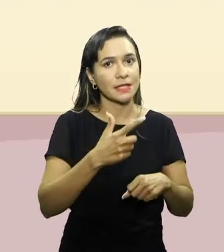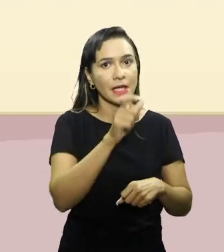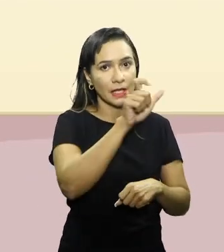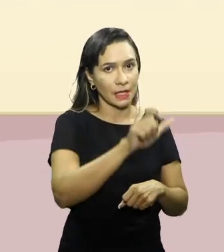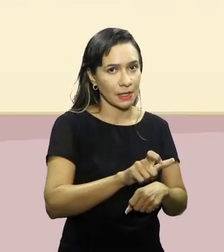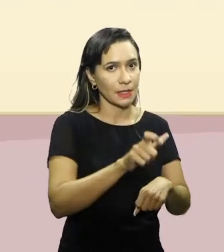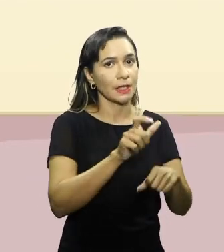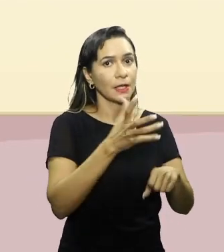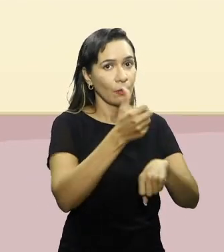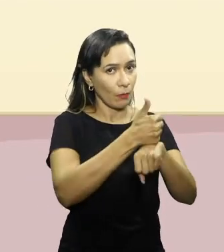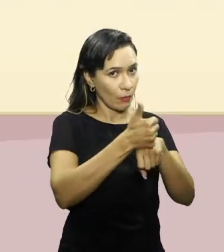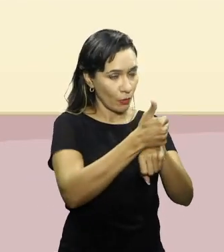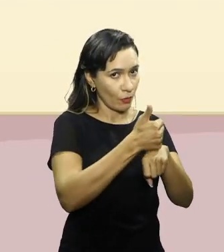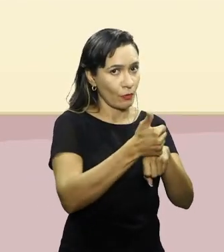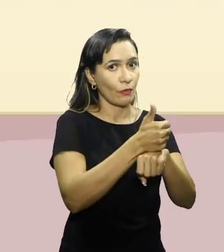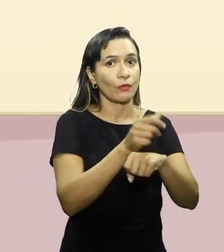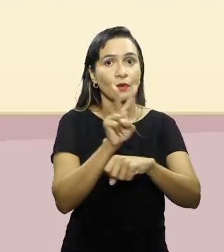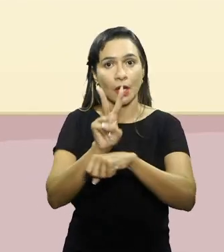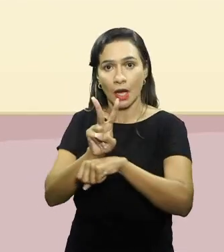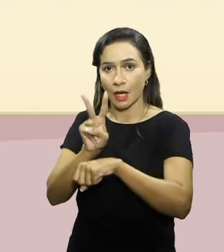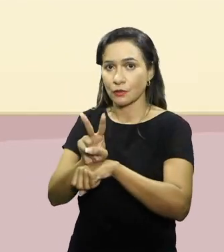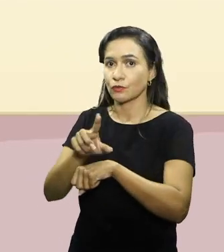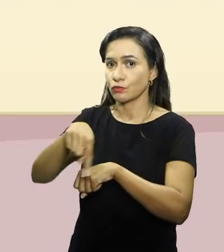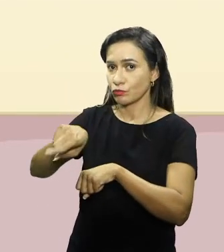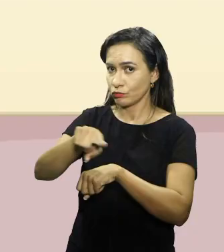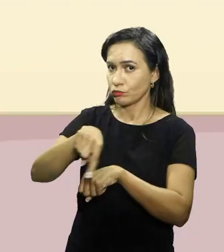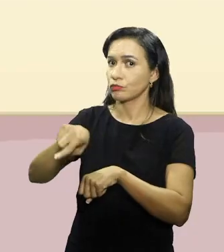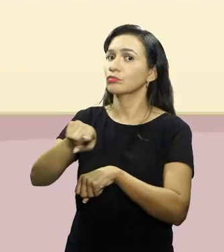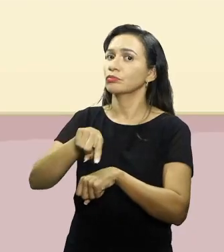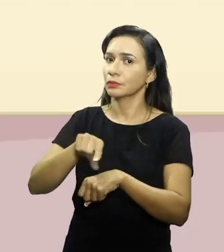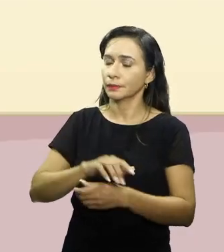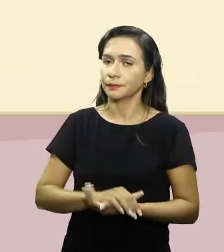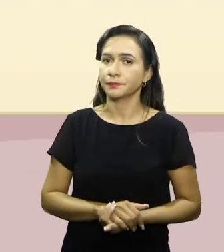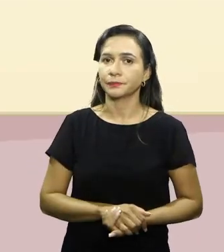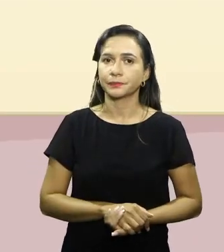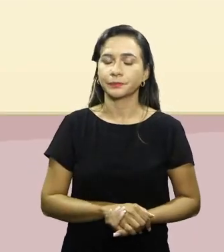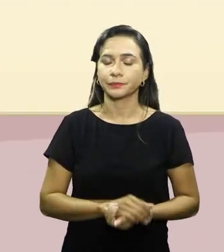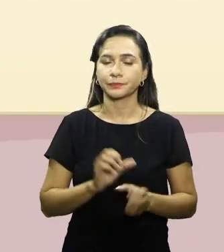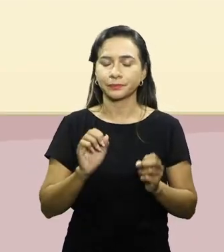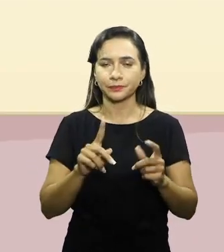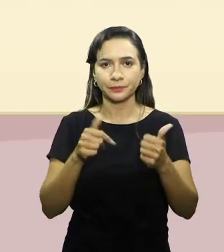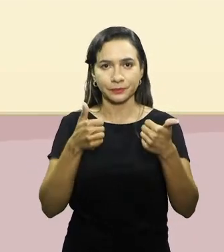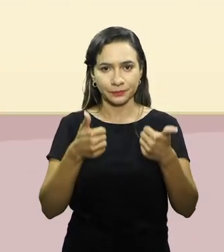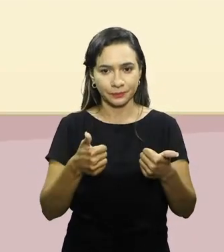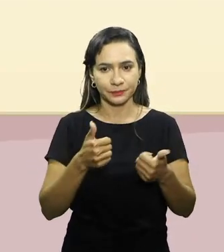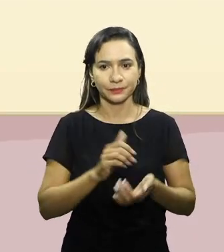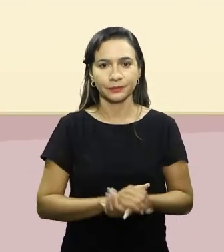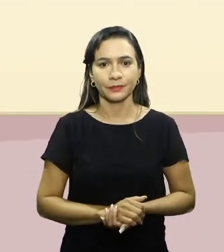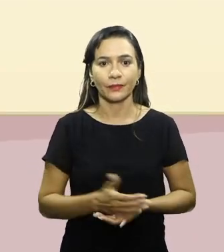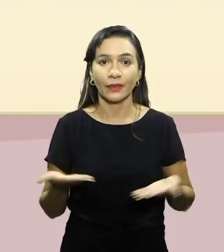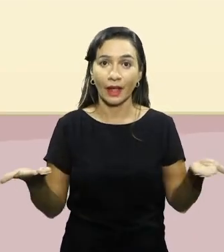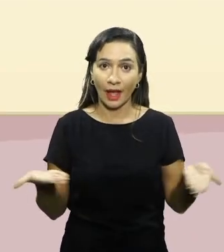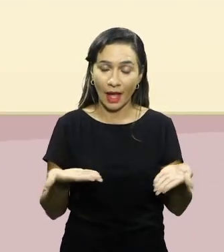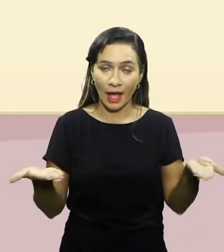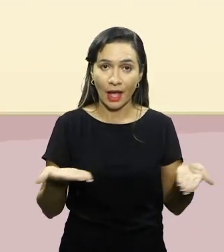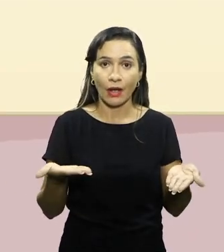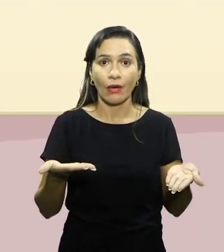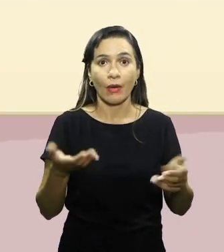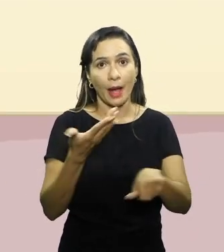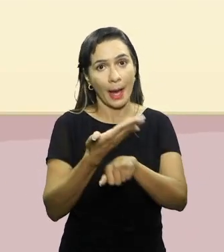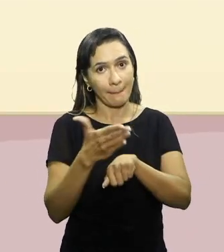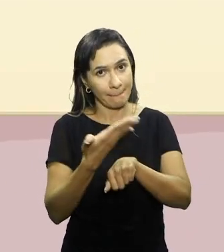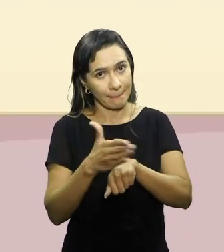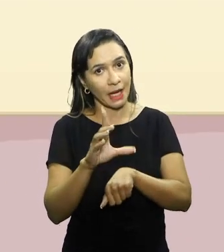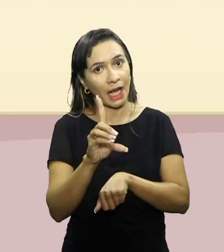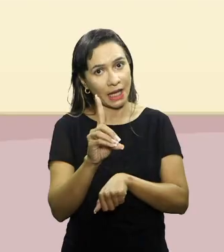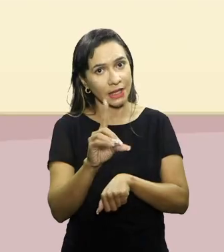de um profissional da educação física supervisionando o seu treino. Tudo bem, pessoal? Daí, agora vamos para a nossa